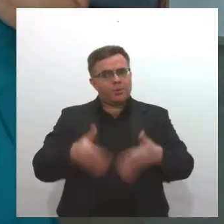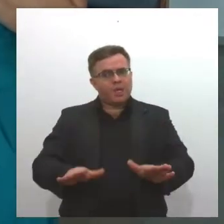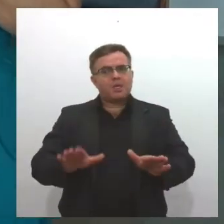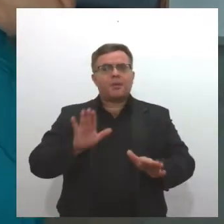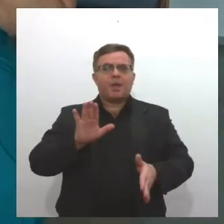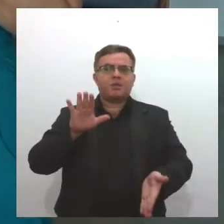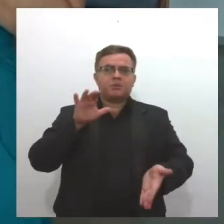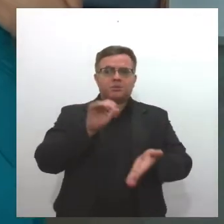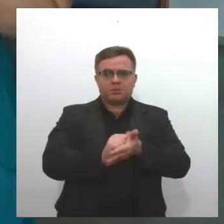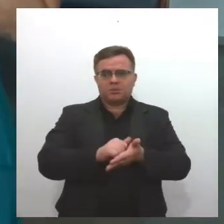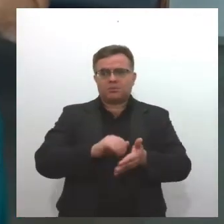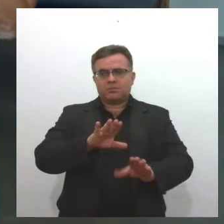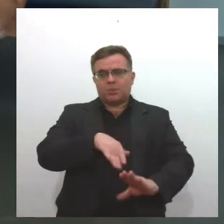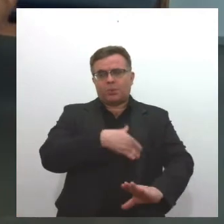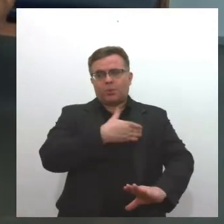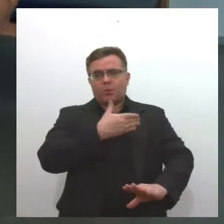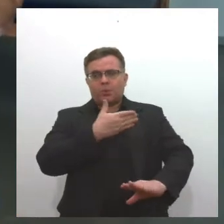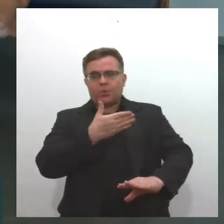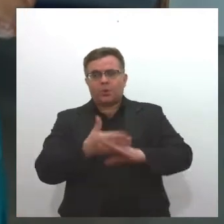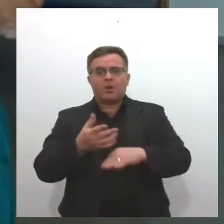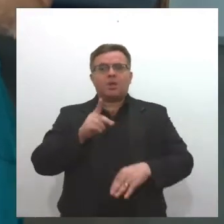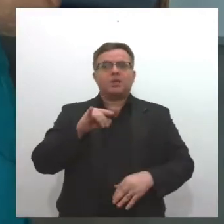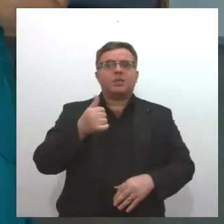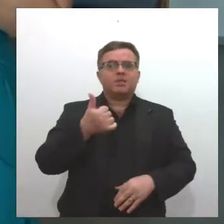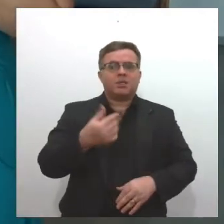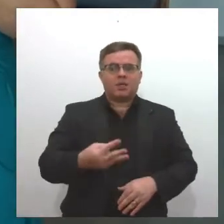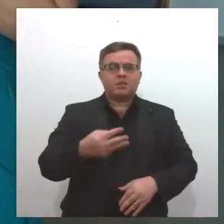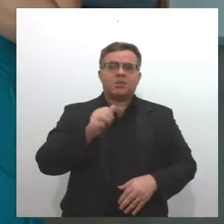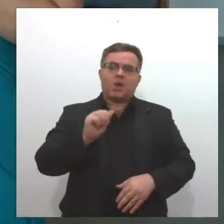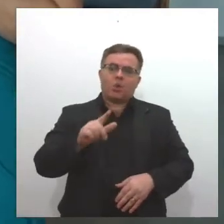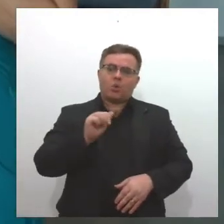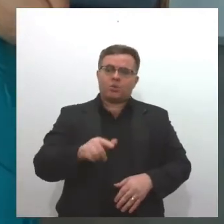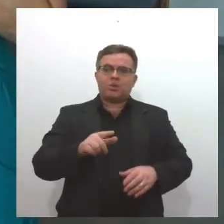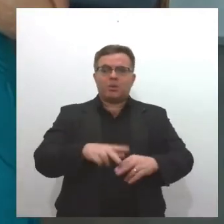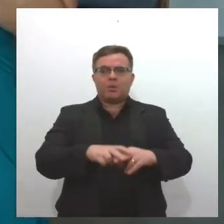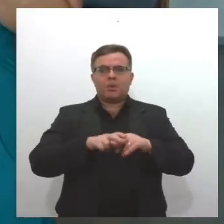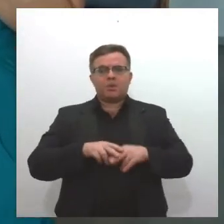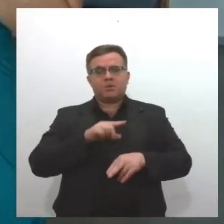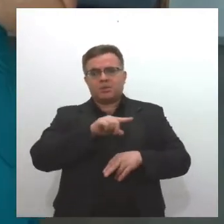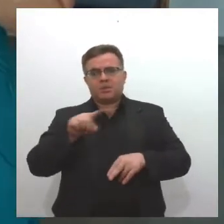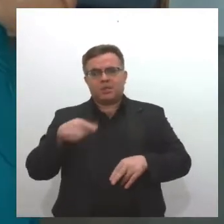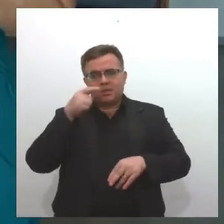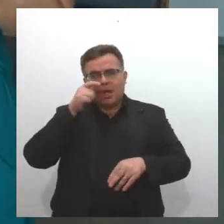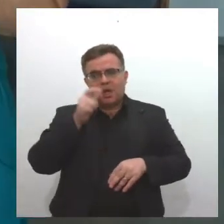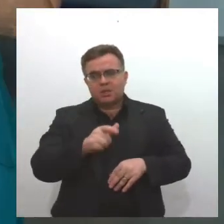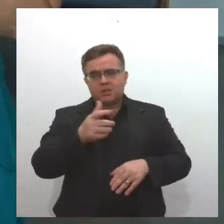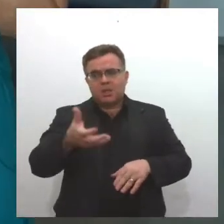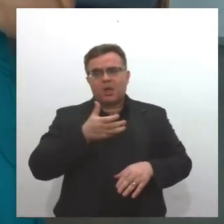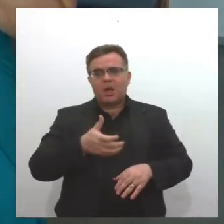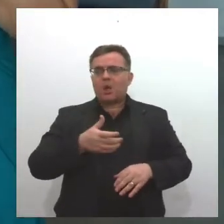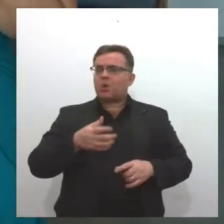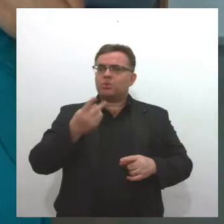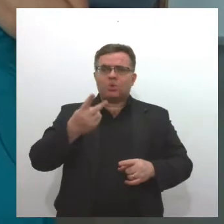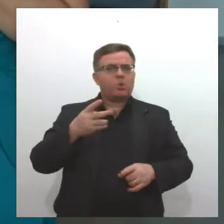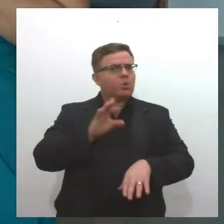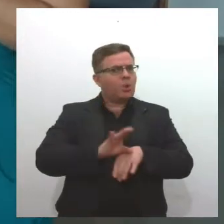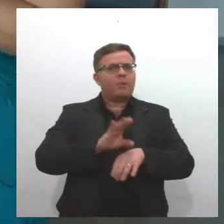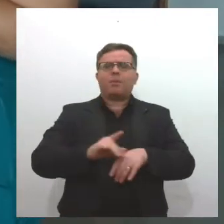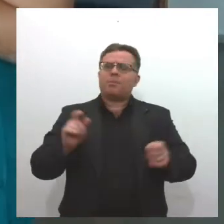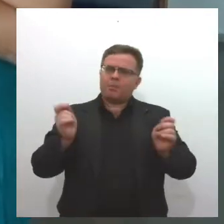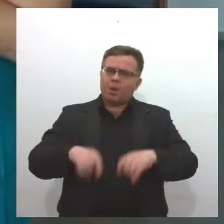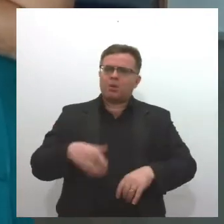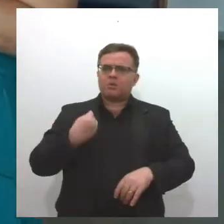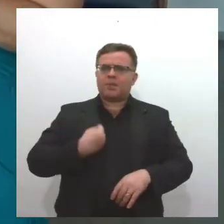abertas por todo o período que vai até o dia 13 de agosto. Então, se a pessoa se interessar por mais de um curso, ela também pode participar.